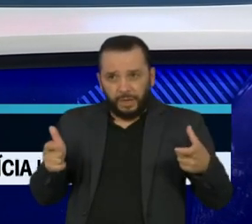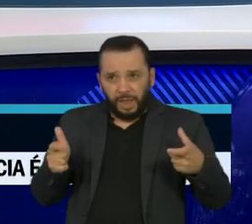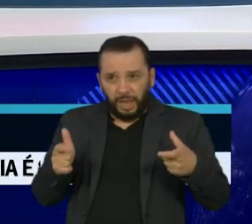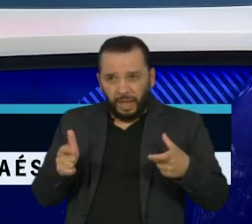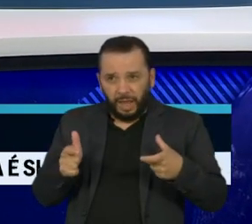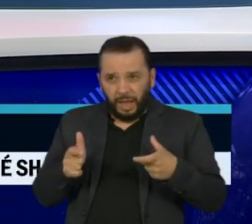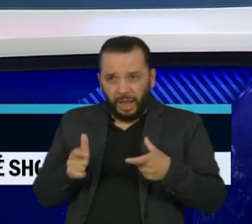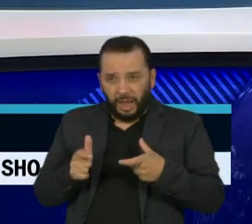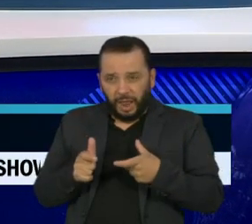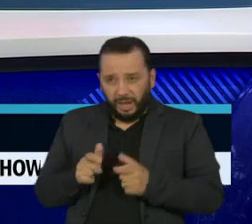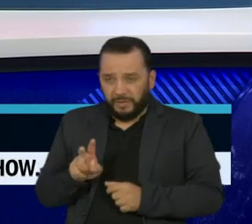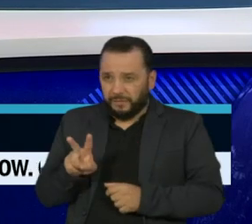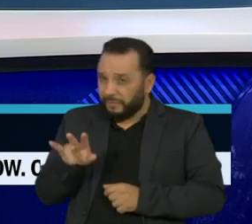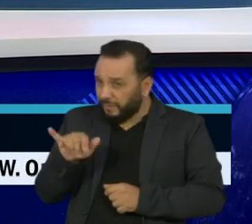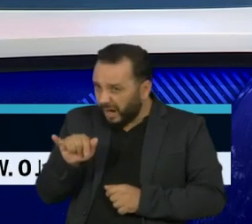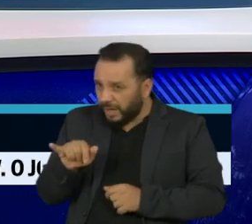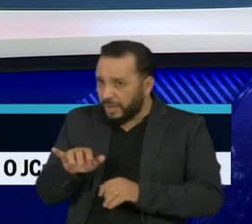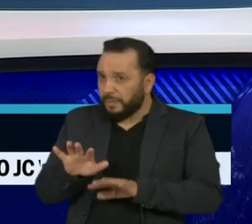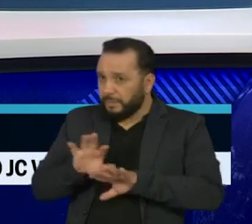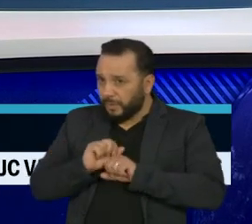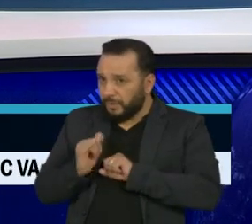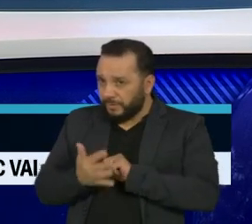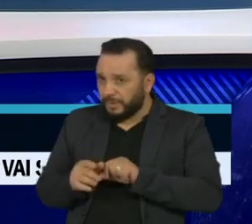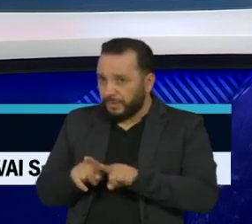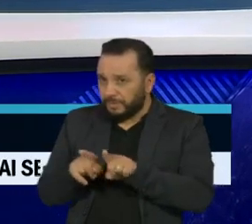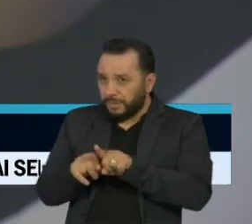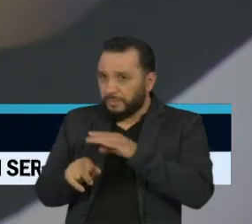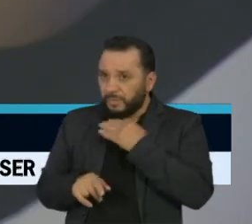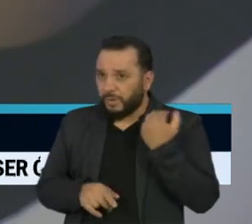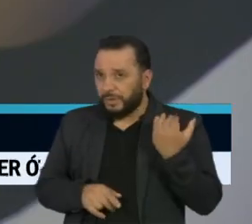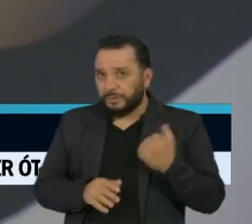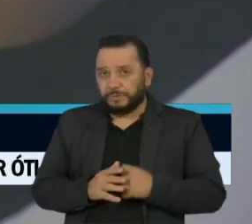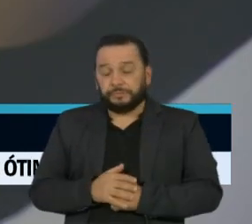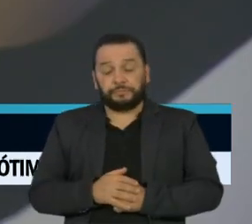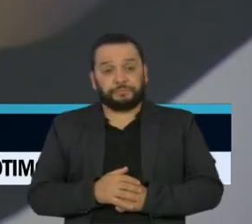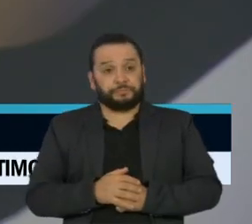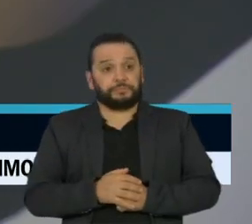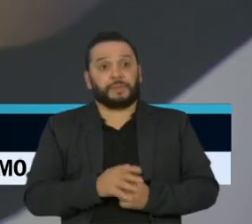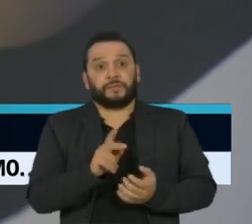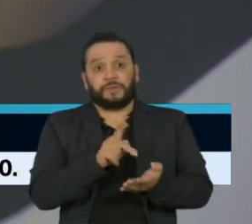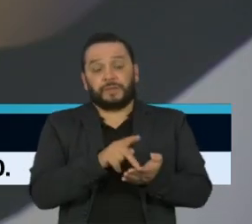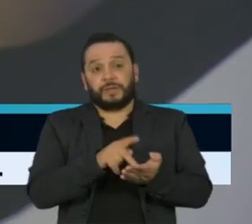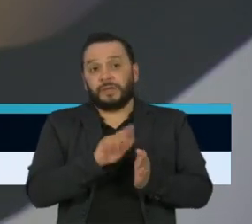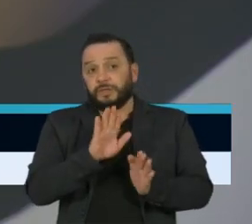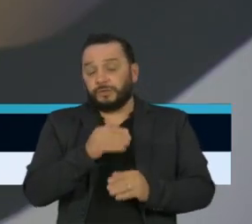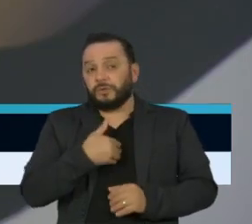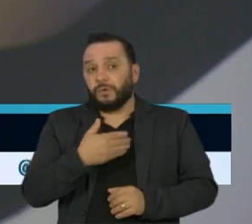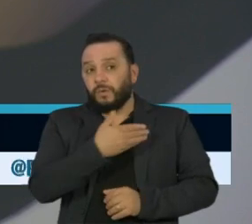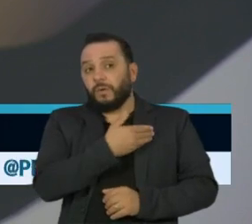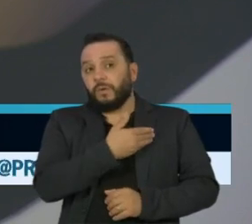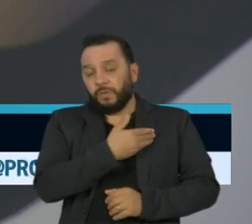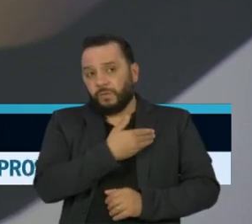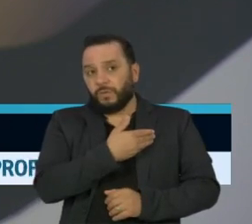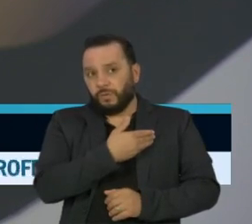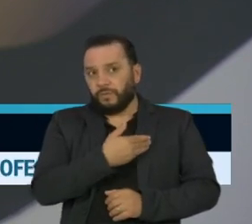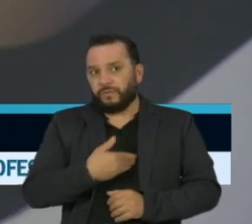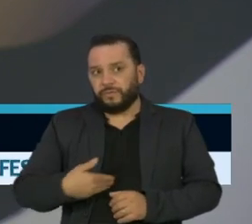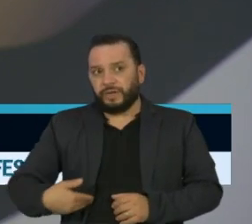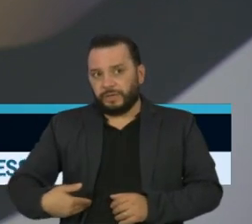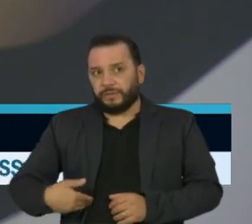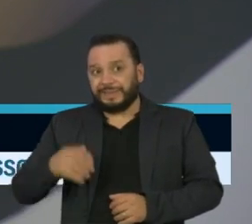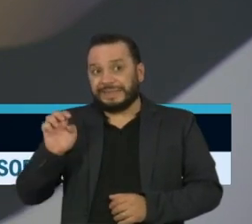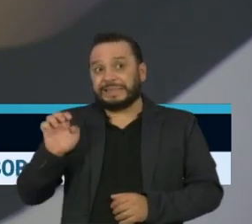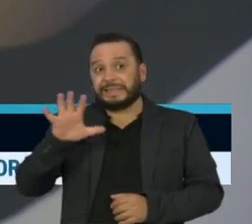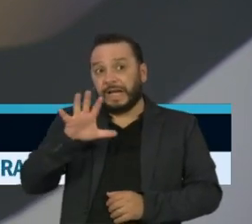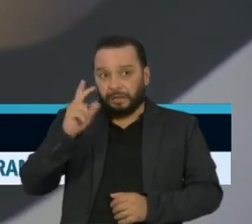progressiva de casos e de mortes? Na verdade, provavelmente o governador falou do estado, São Paulo, o estado de